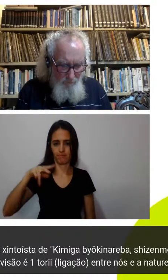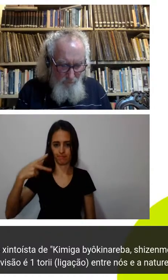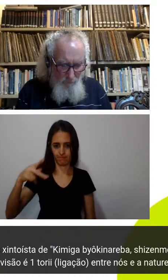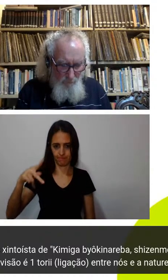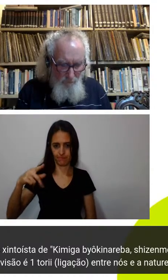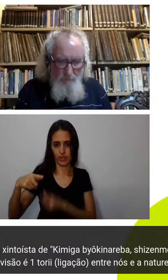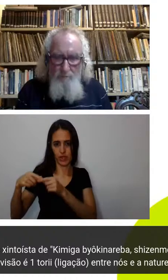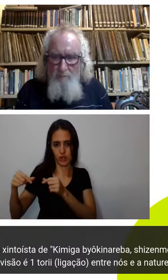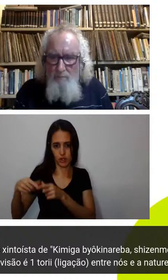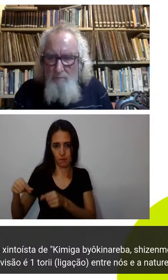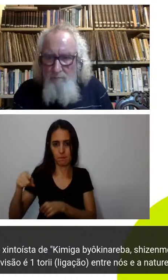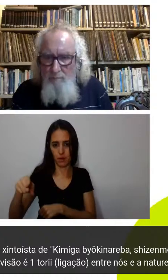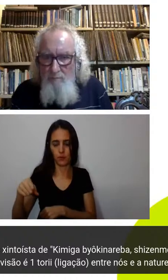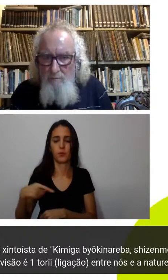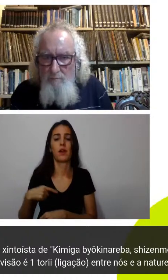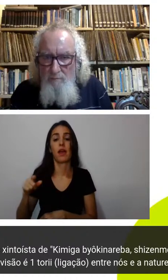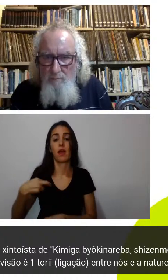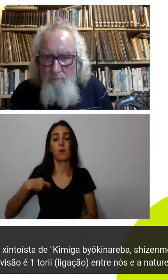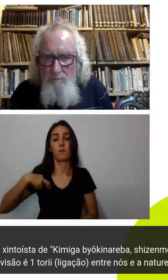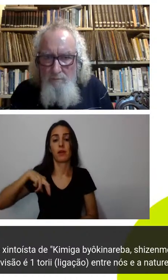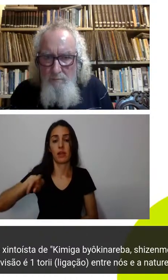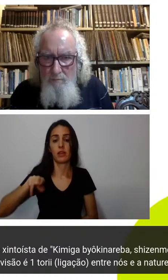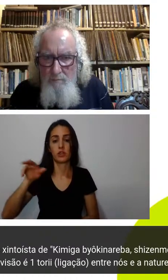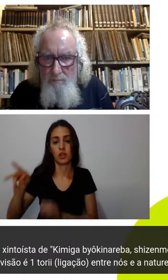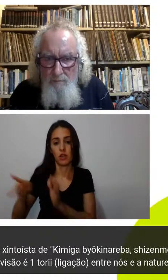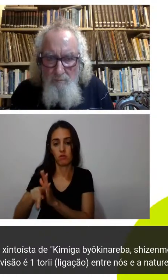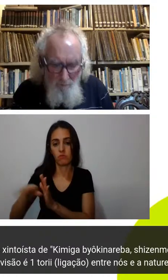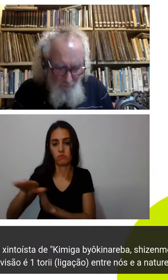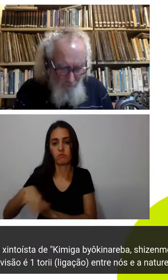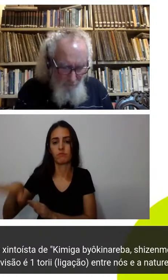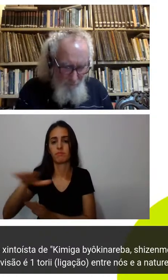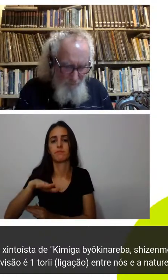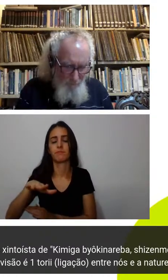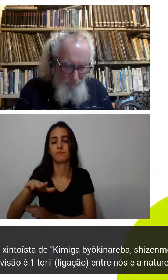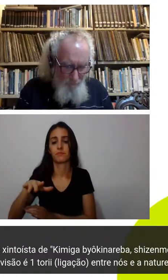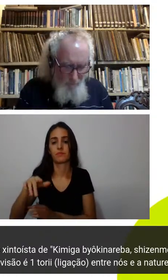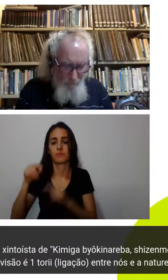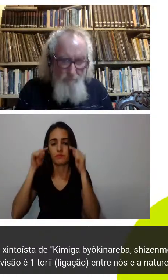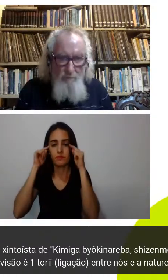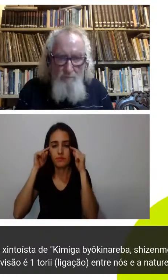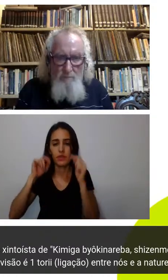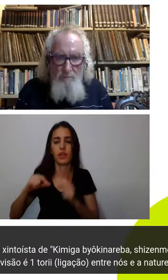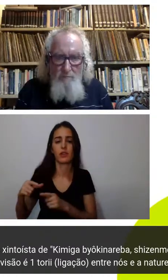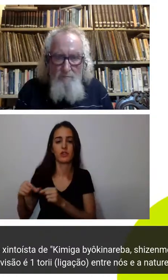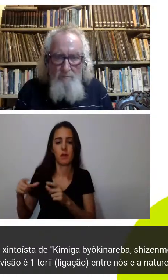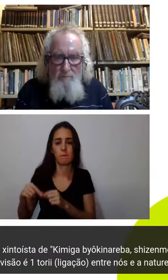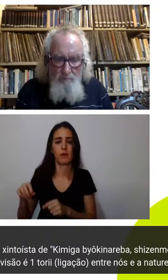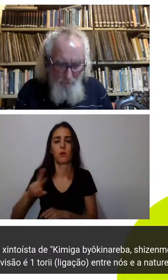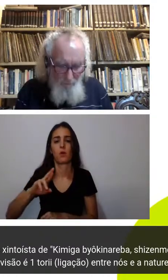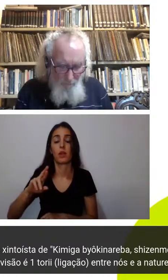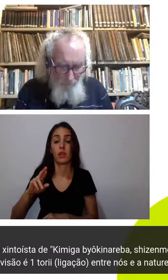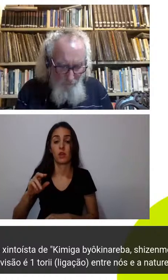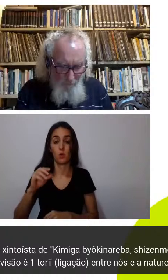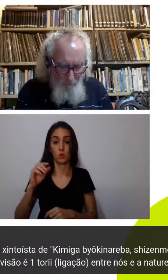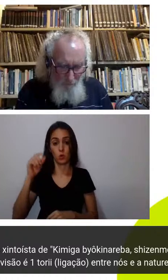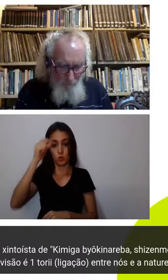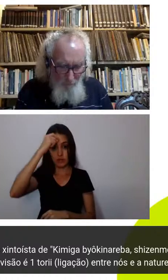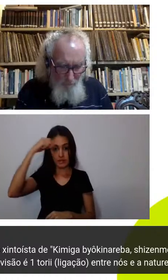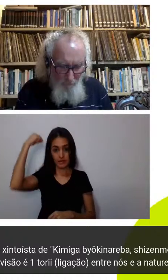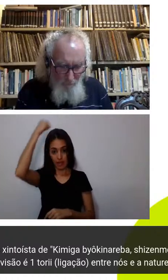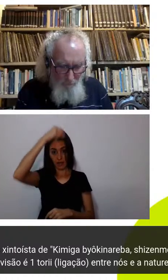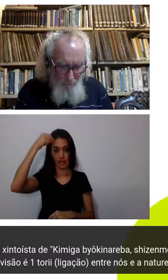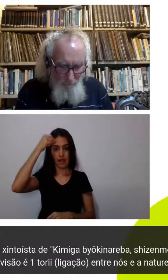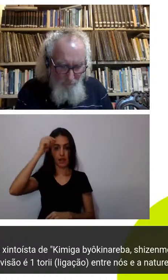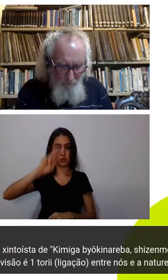é o seguinte o shintoísmo é uma religião animista ou seja ela considera que o sagrado não está lá no céu não é o papai do céu não é uma